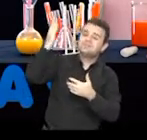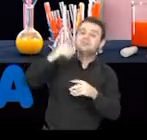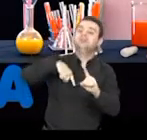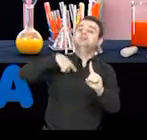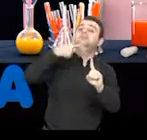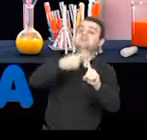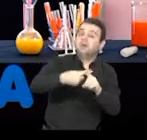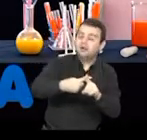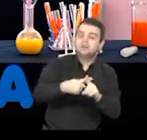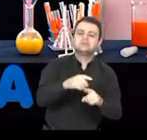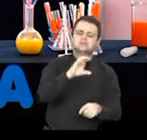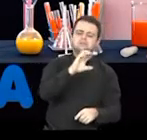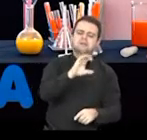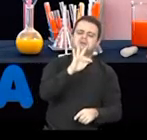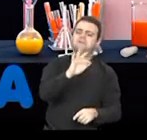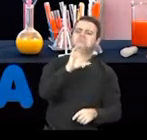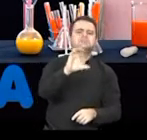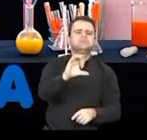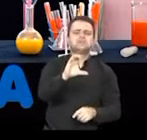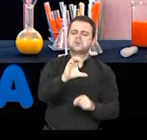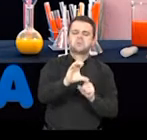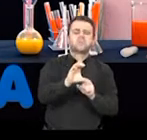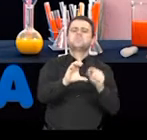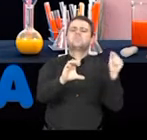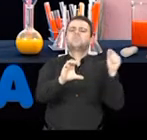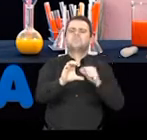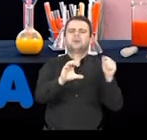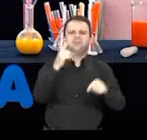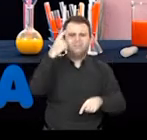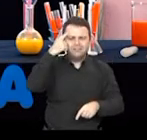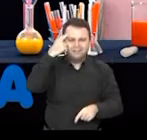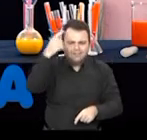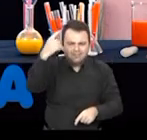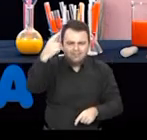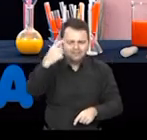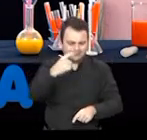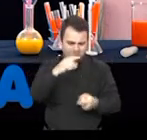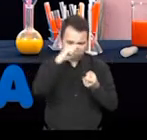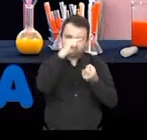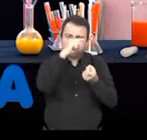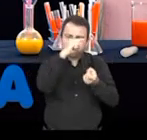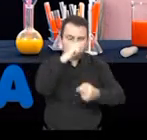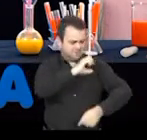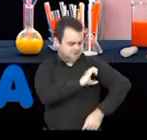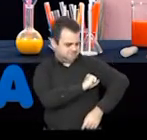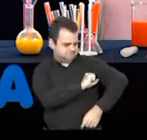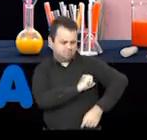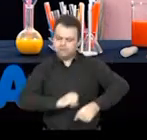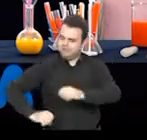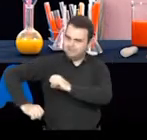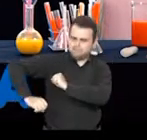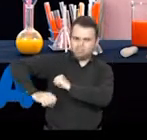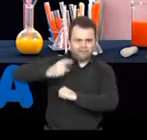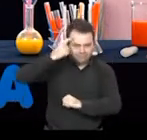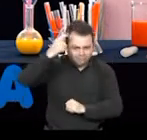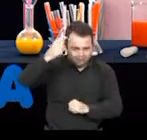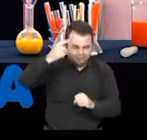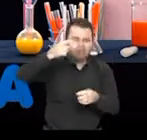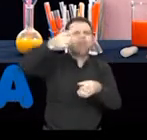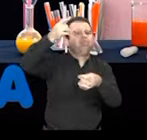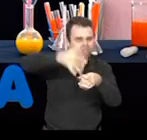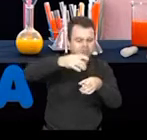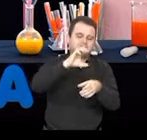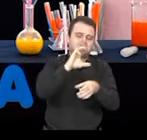CFC, que são os clorofluor carbonos, são substâncias encontradas naquele recipiente de